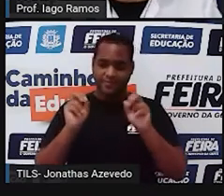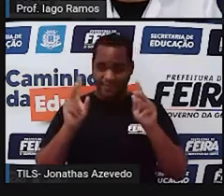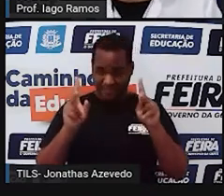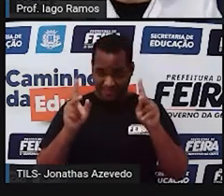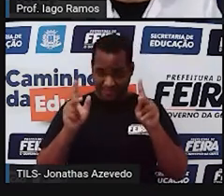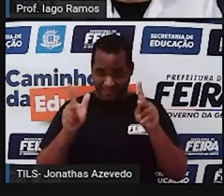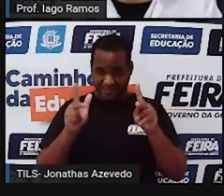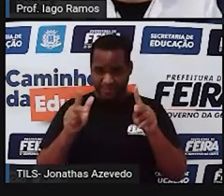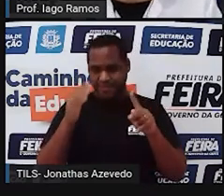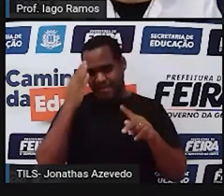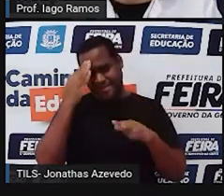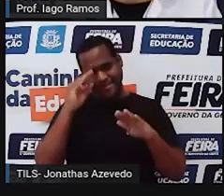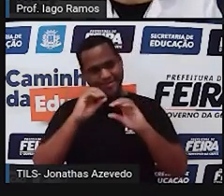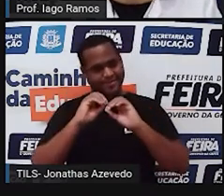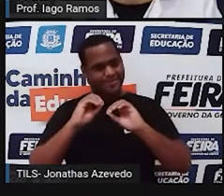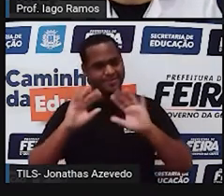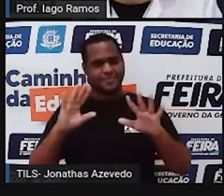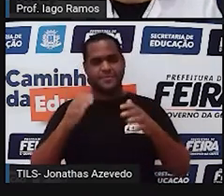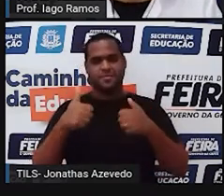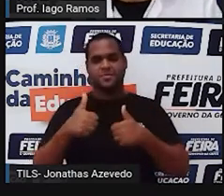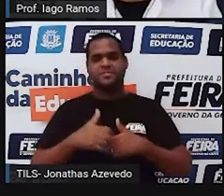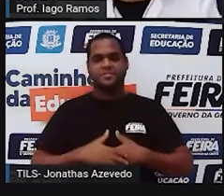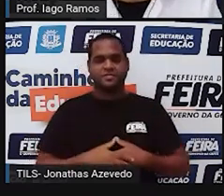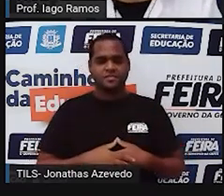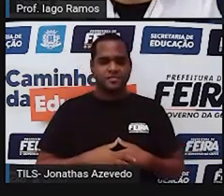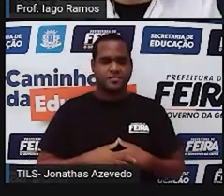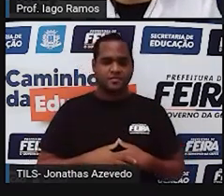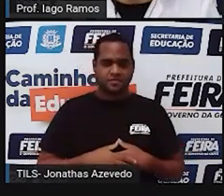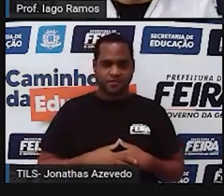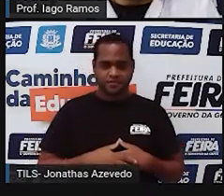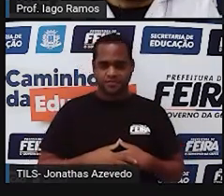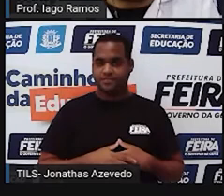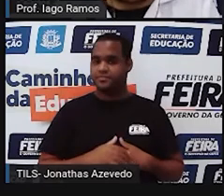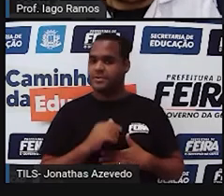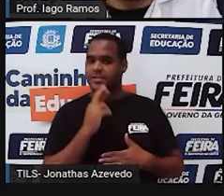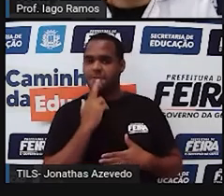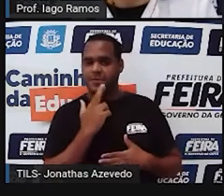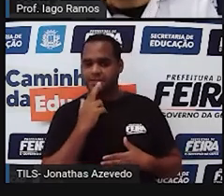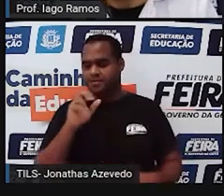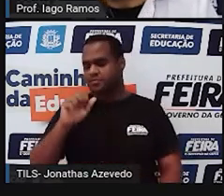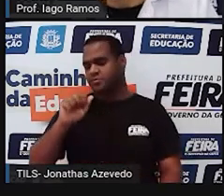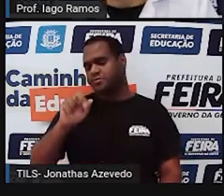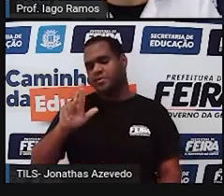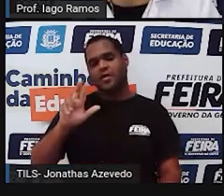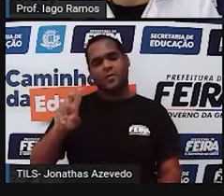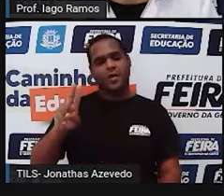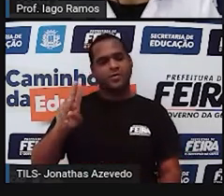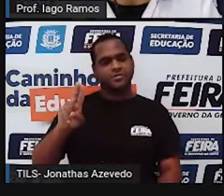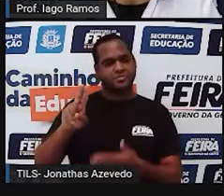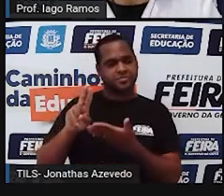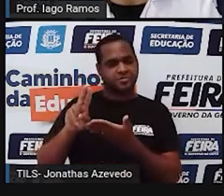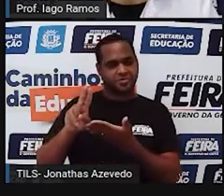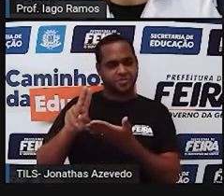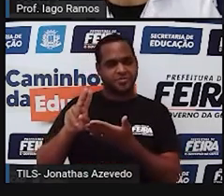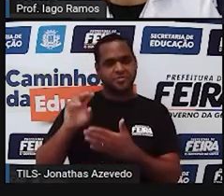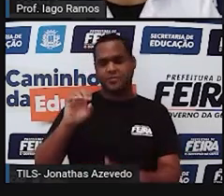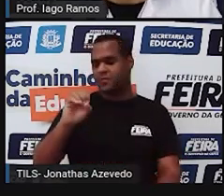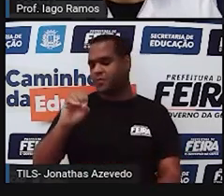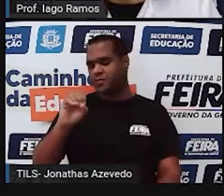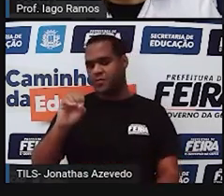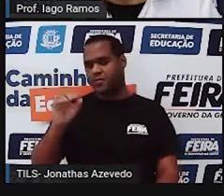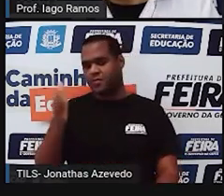Para ficar mais interessante. Então, a resposta é o grau. Essa é a resposta. O grau.